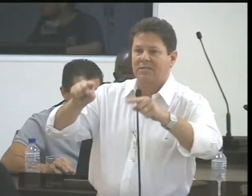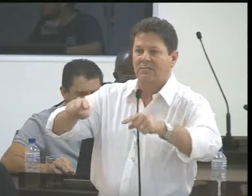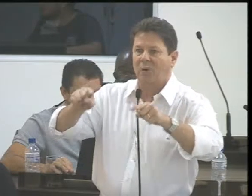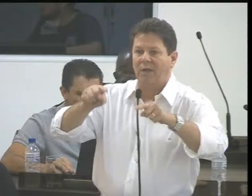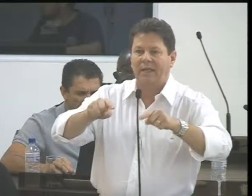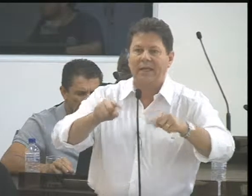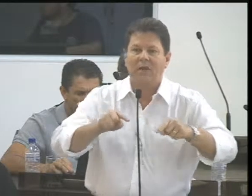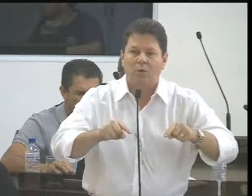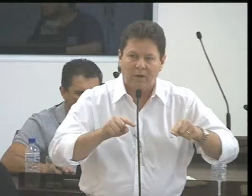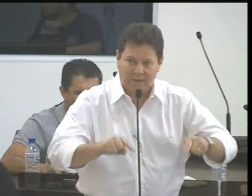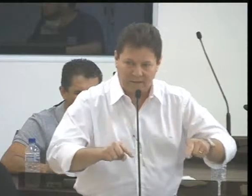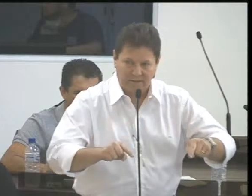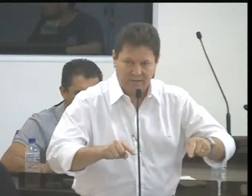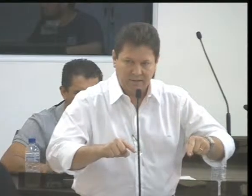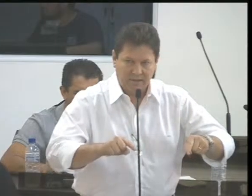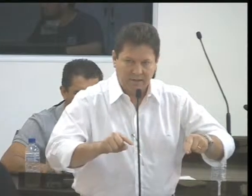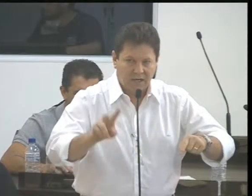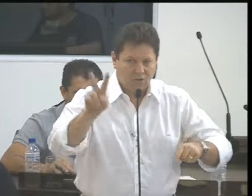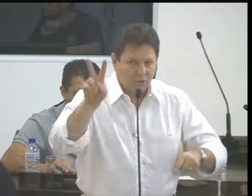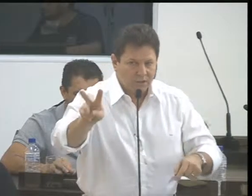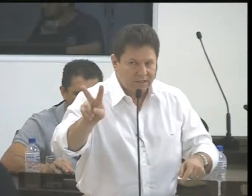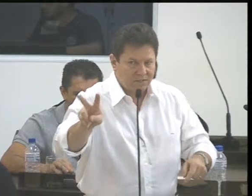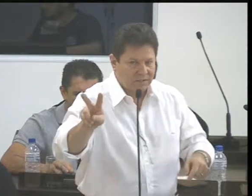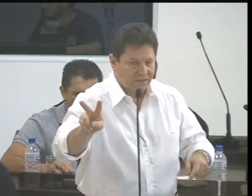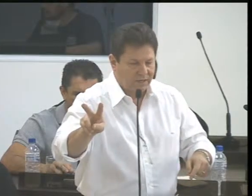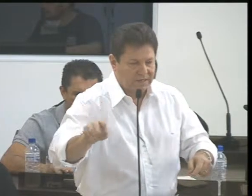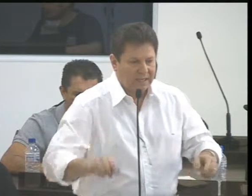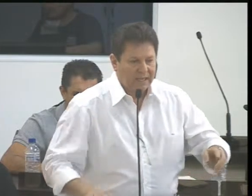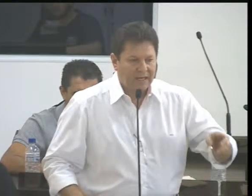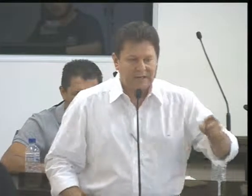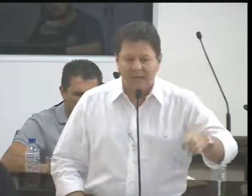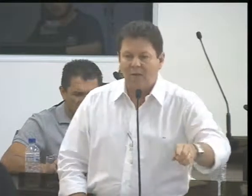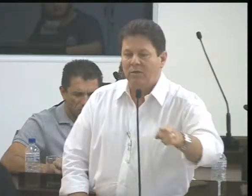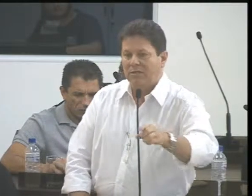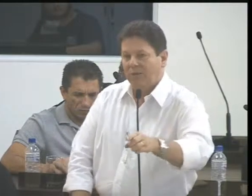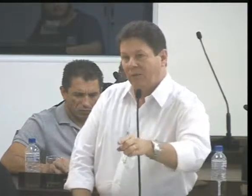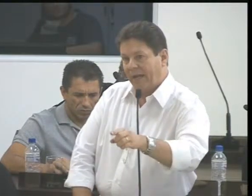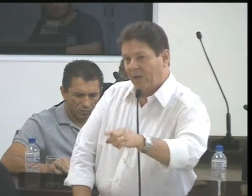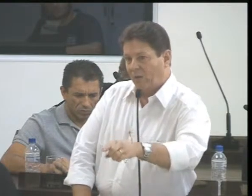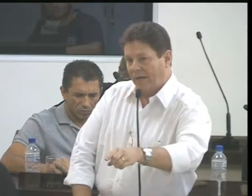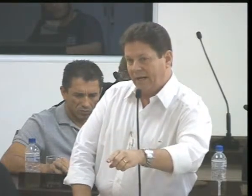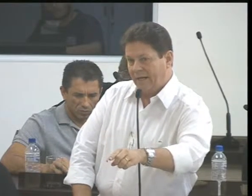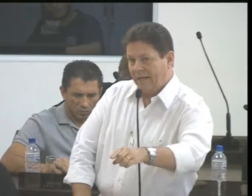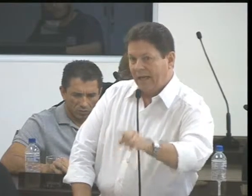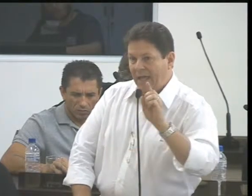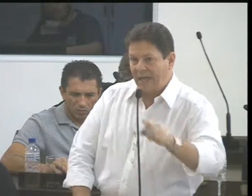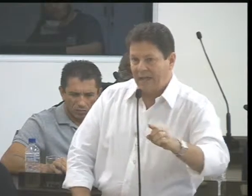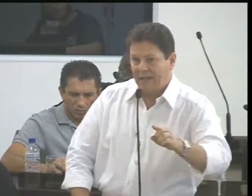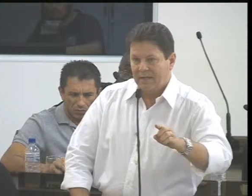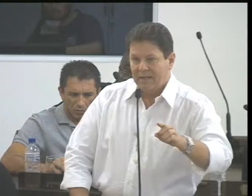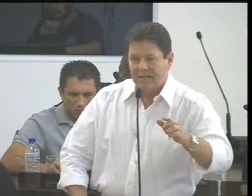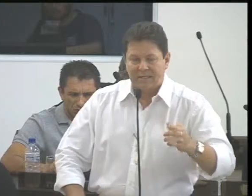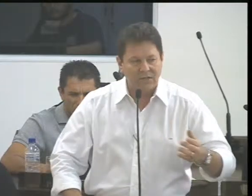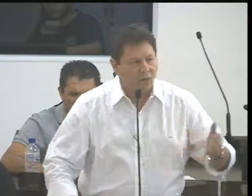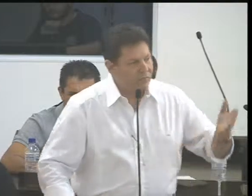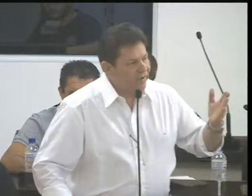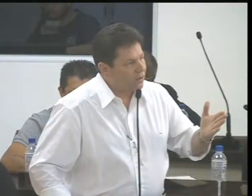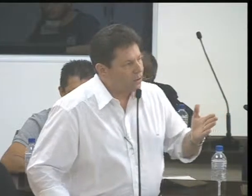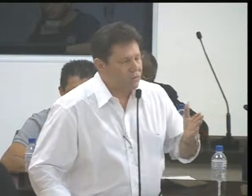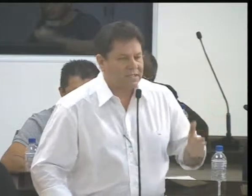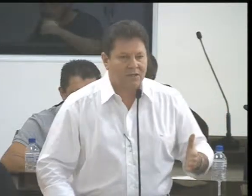que tem. Então, eu acho que nós temos, eles podem recorrer.